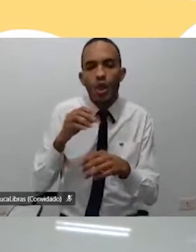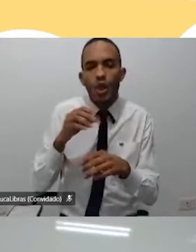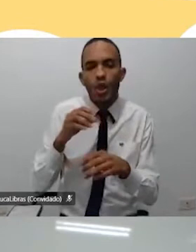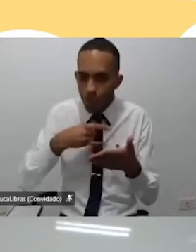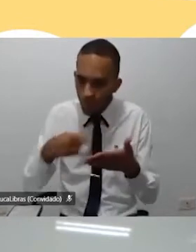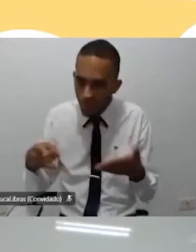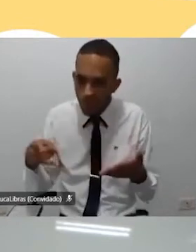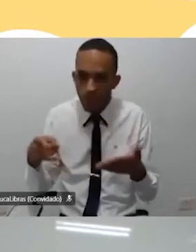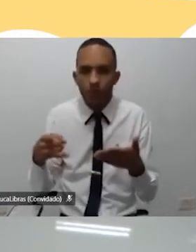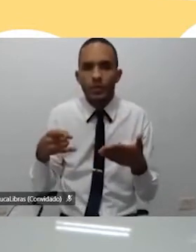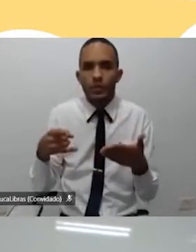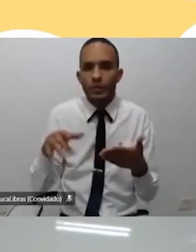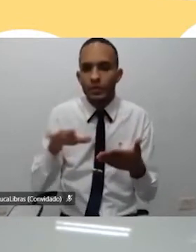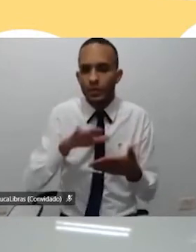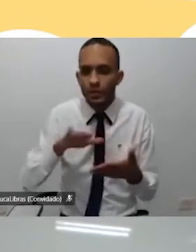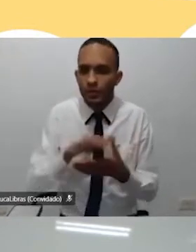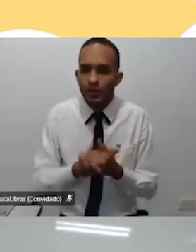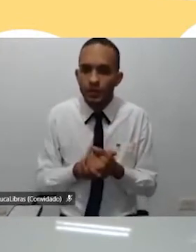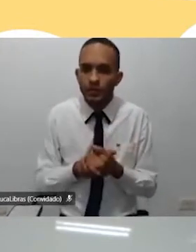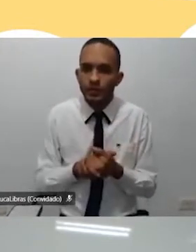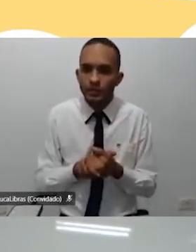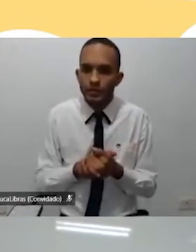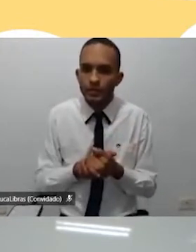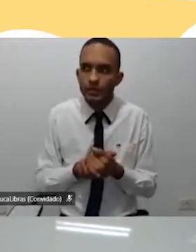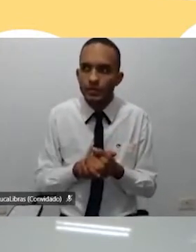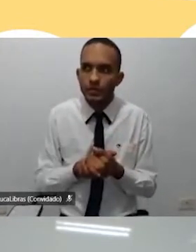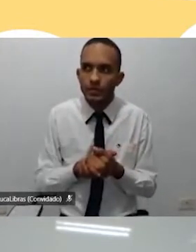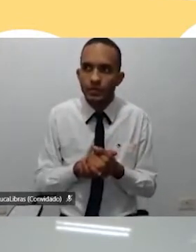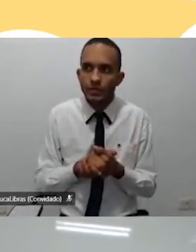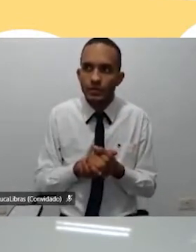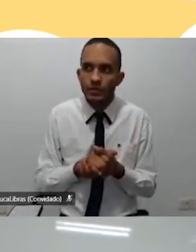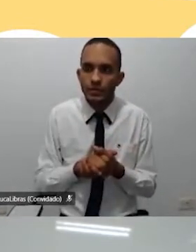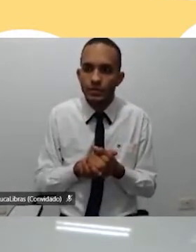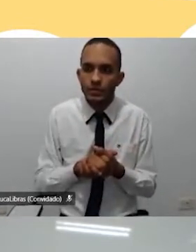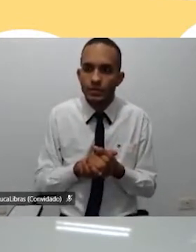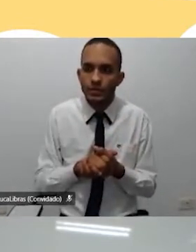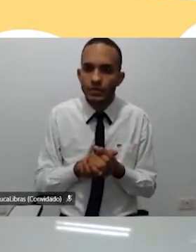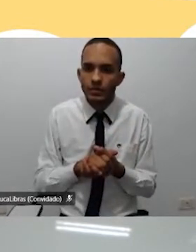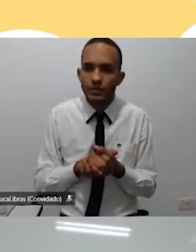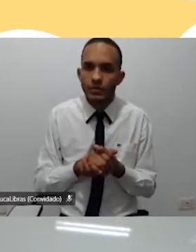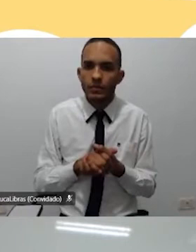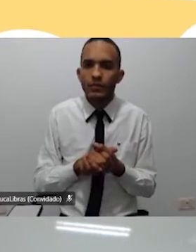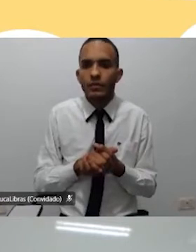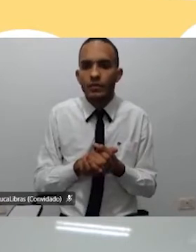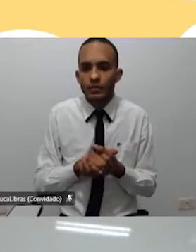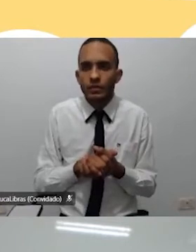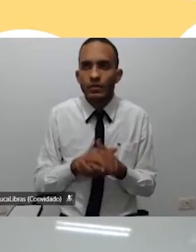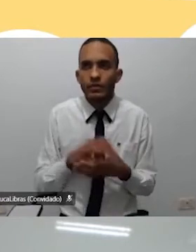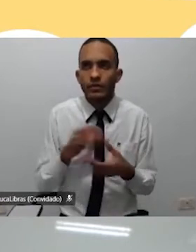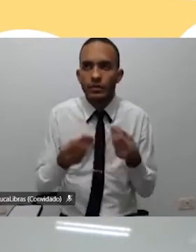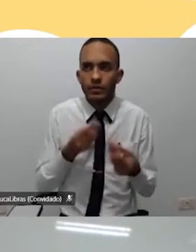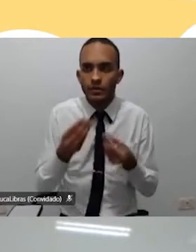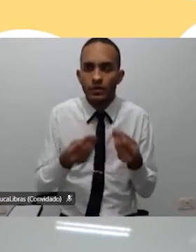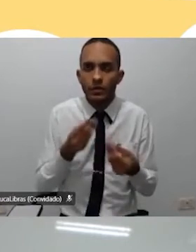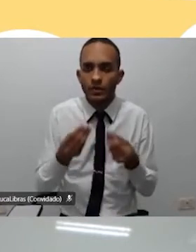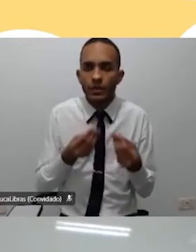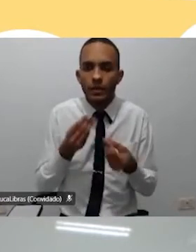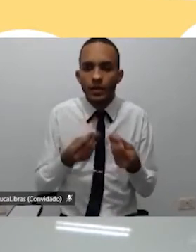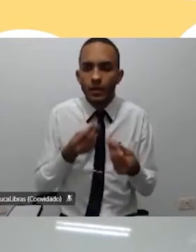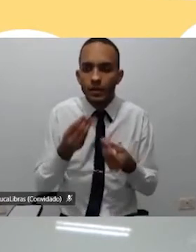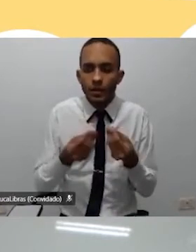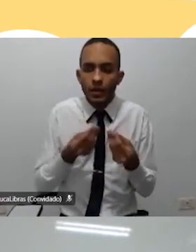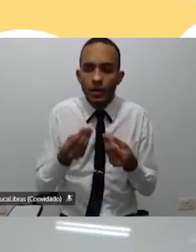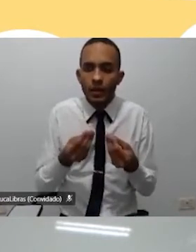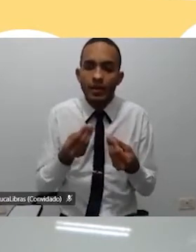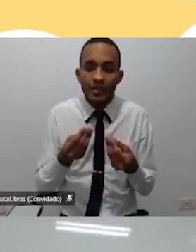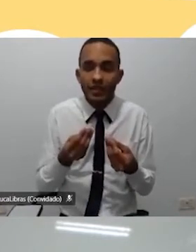documento seria enviado para Brasília. Então, tipo, eu que nem queria saber de políticas públicas, não gostava de dar a